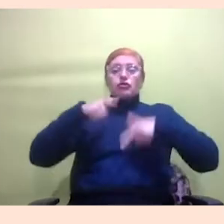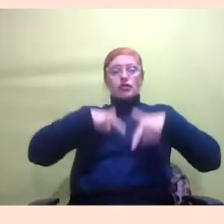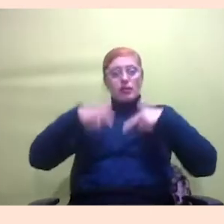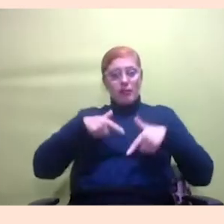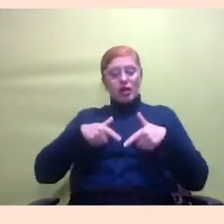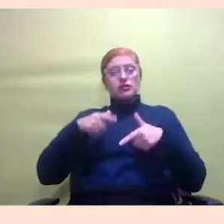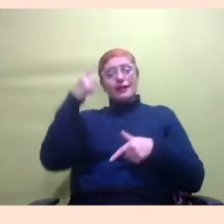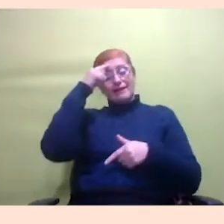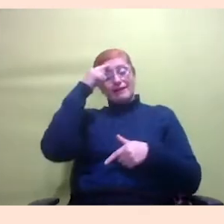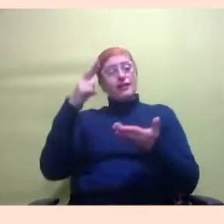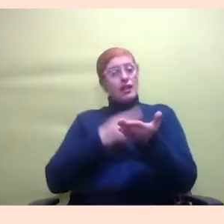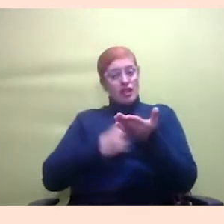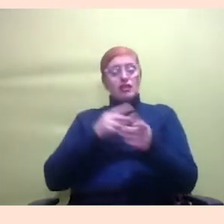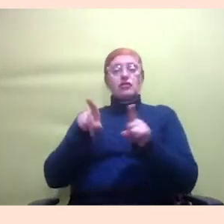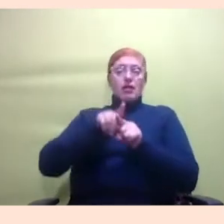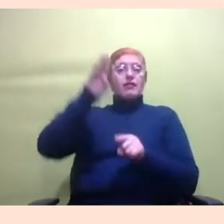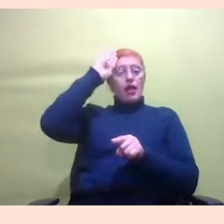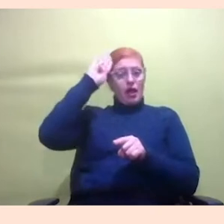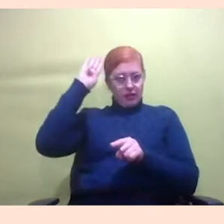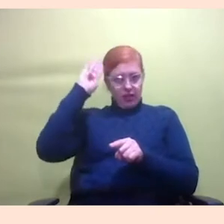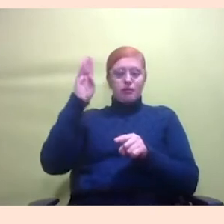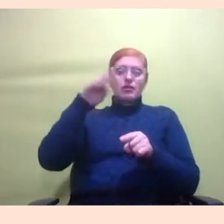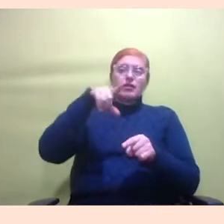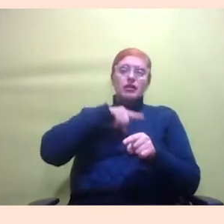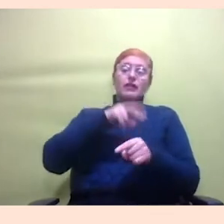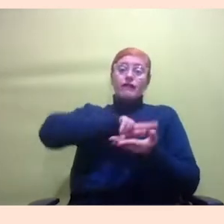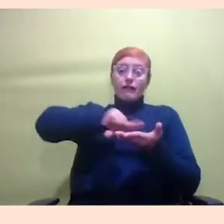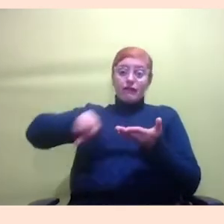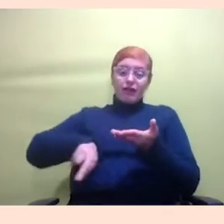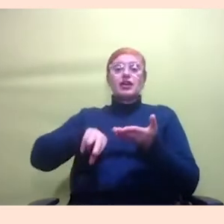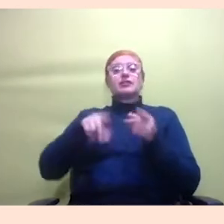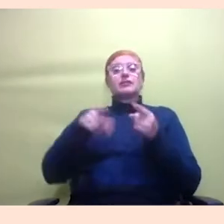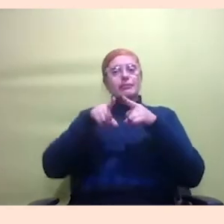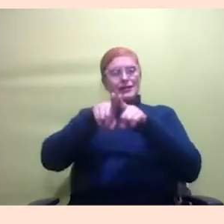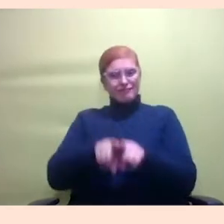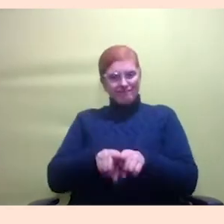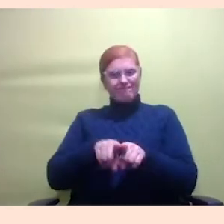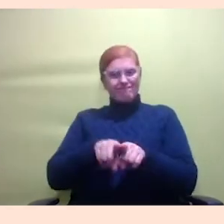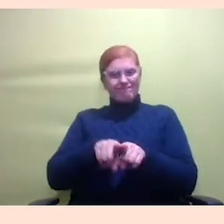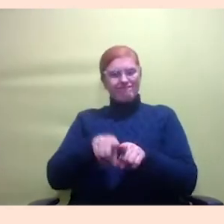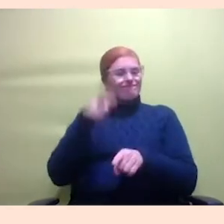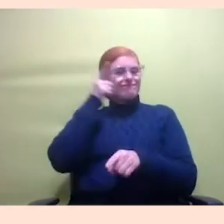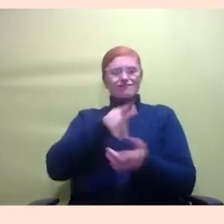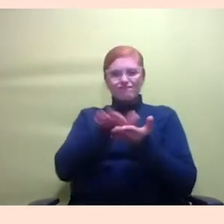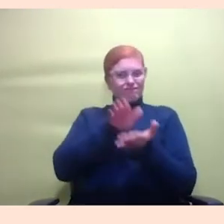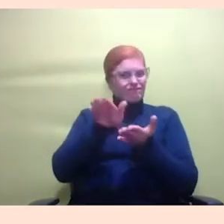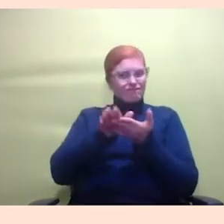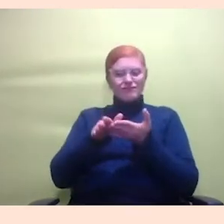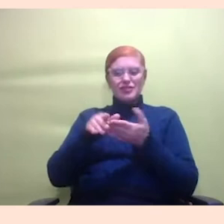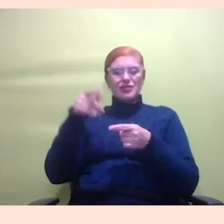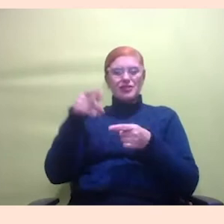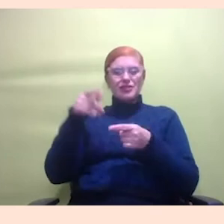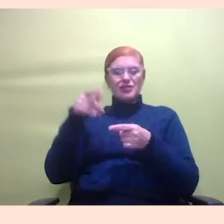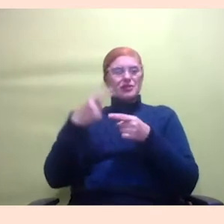né porque assim várias companheiras não conseguem publicar se julgam o tempo todo porque a gente escreve um monte de coisa a gente tem